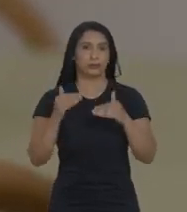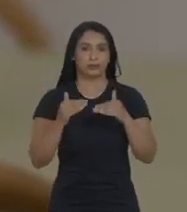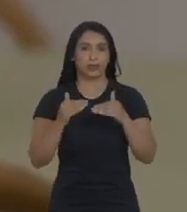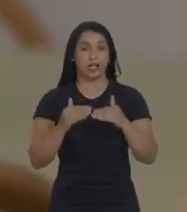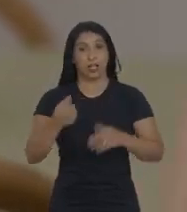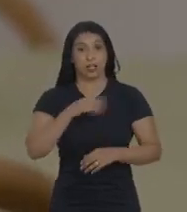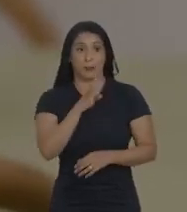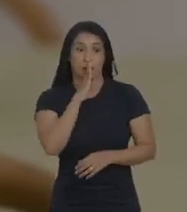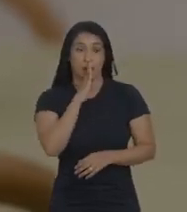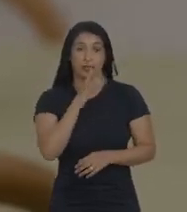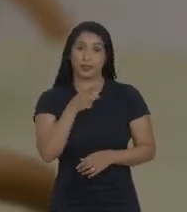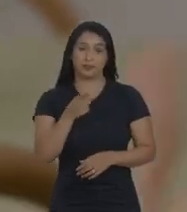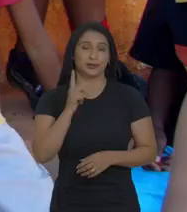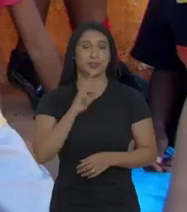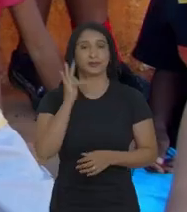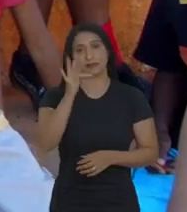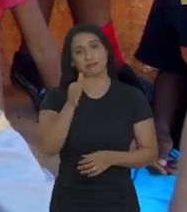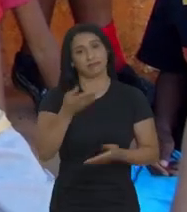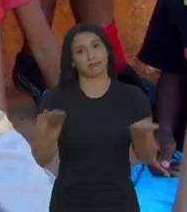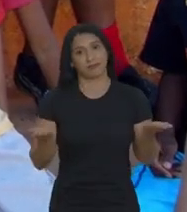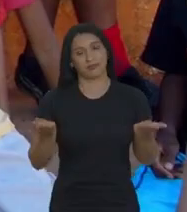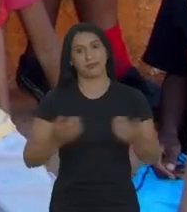eu resolvi me calar e o resultado foi esse.